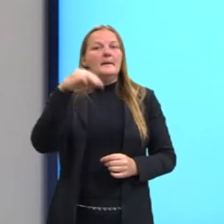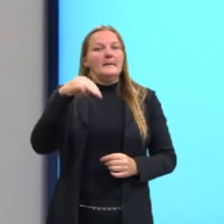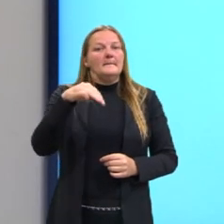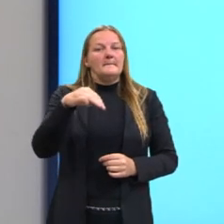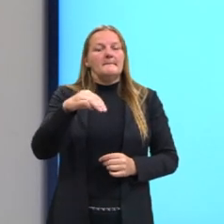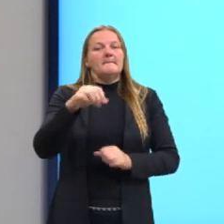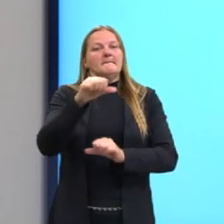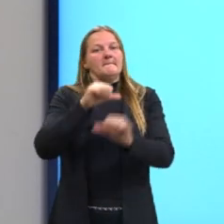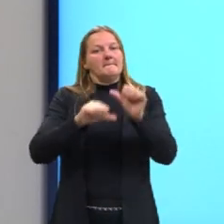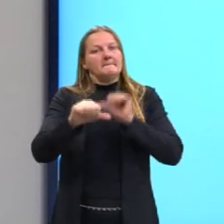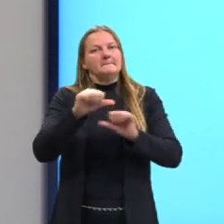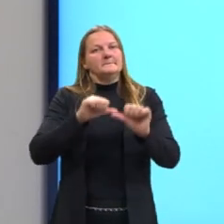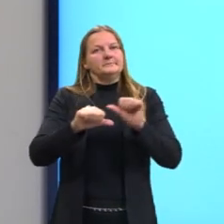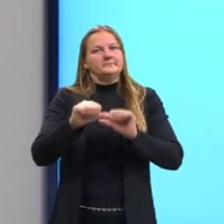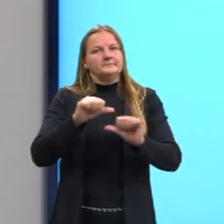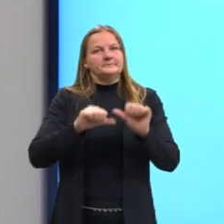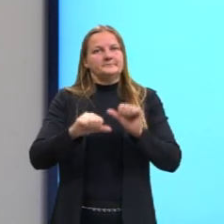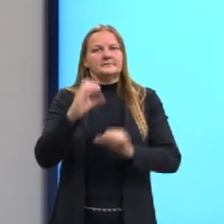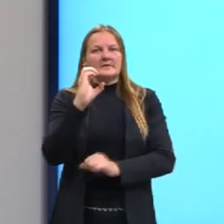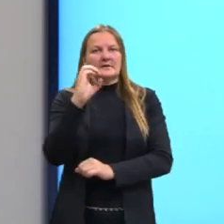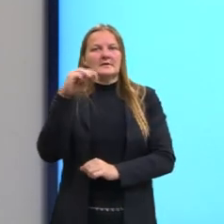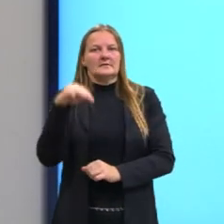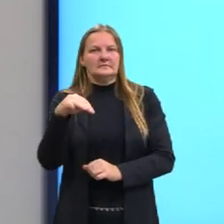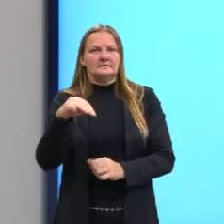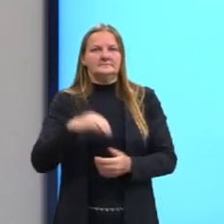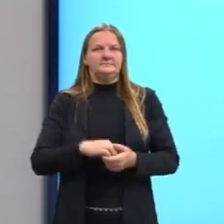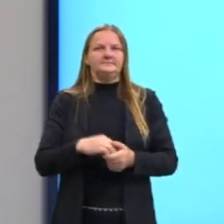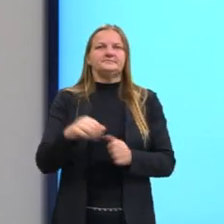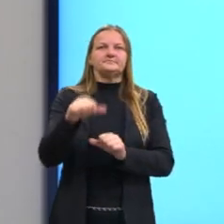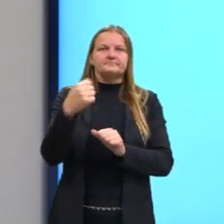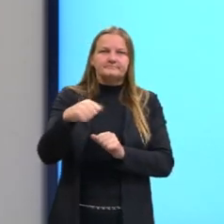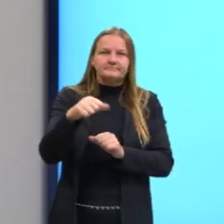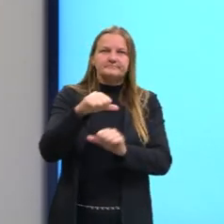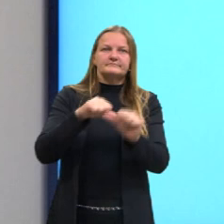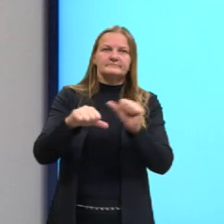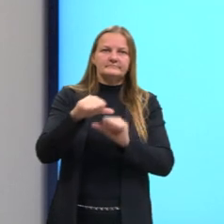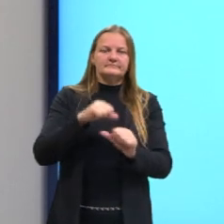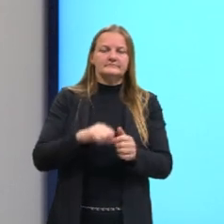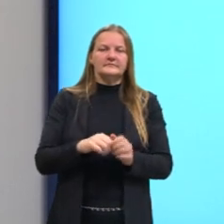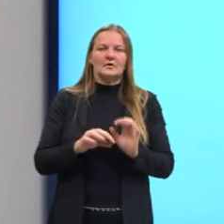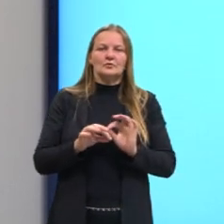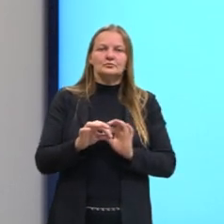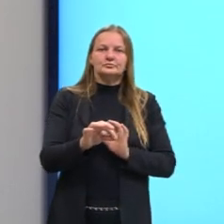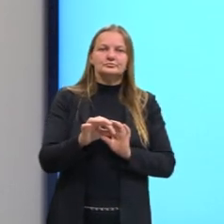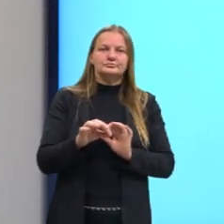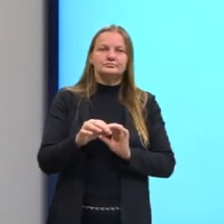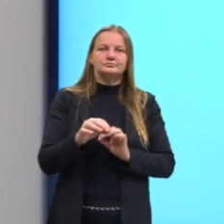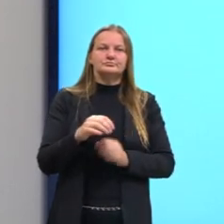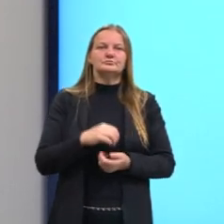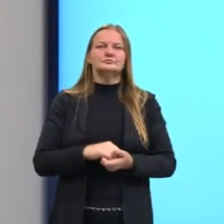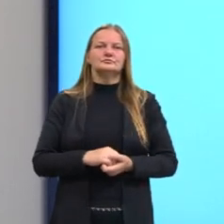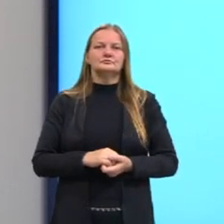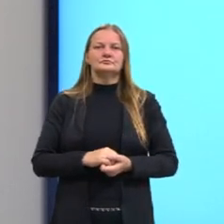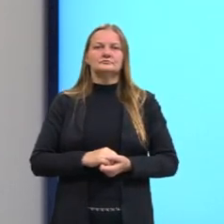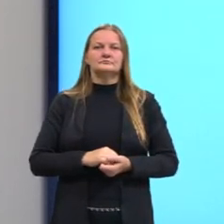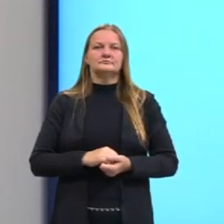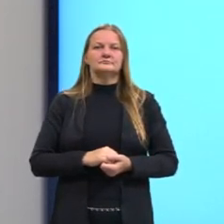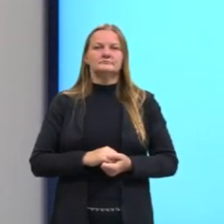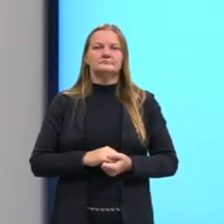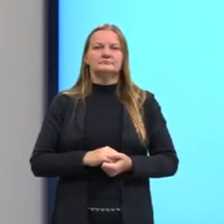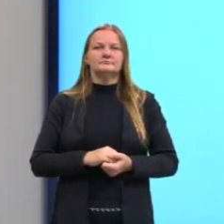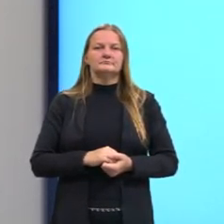é centímetros, 60cm e 180cm, a sombra projetada, então, desse poste vai ser